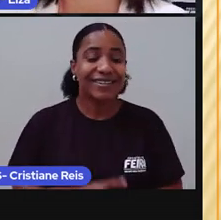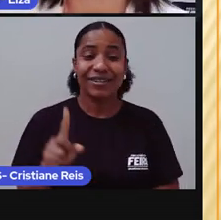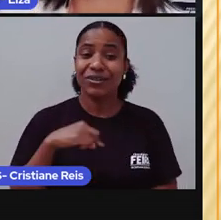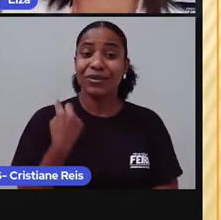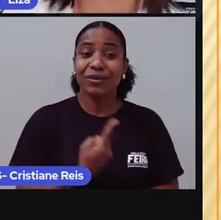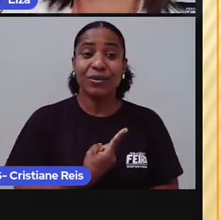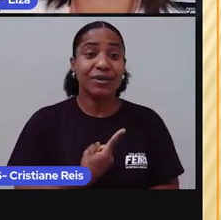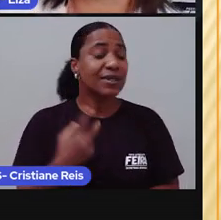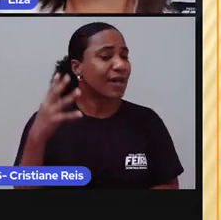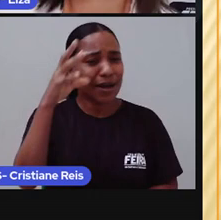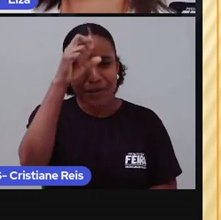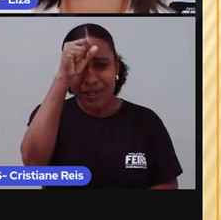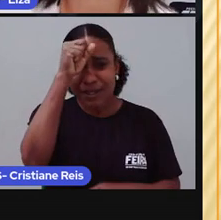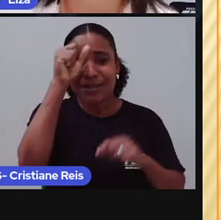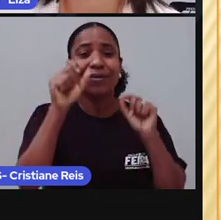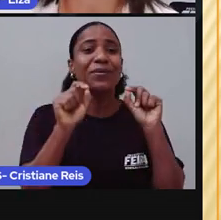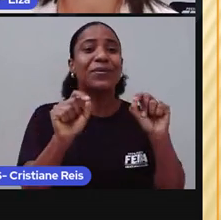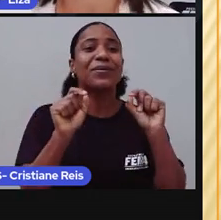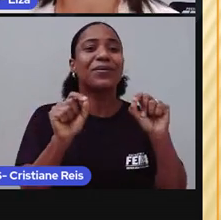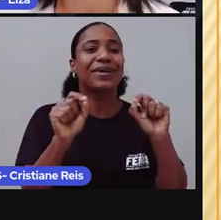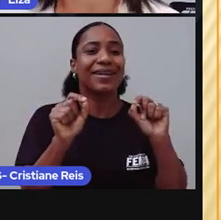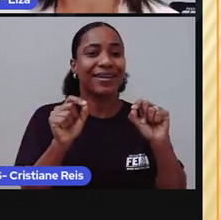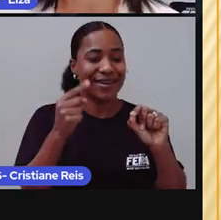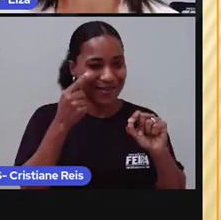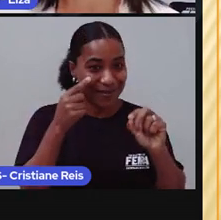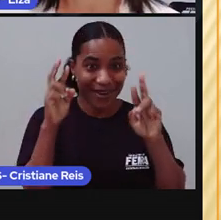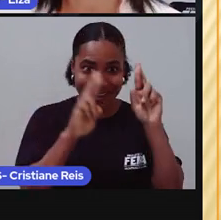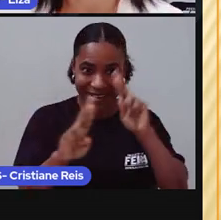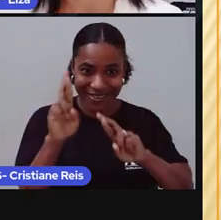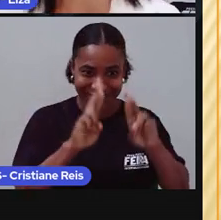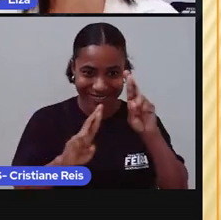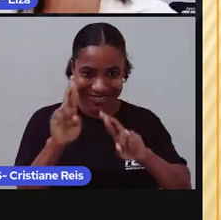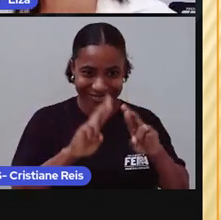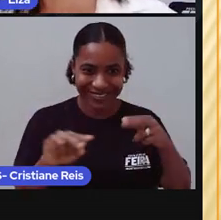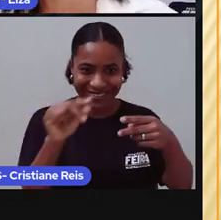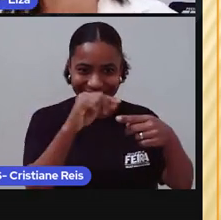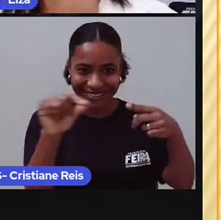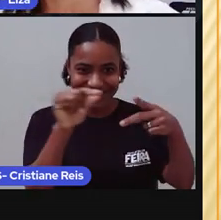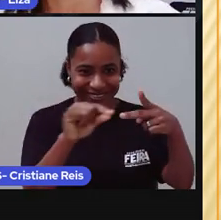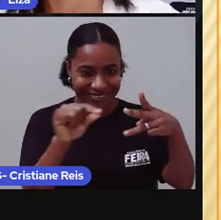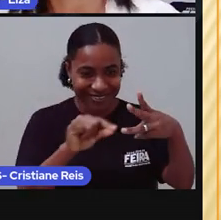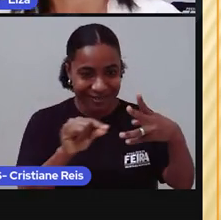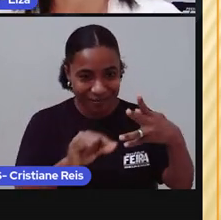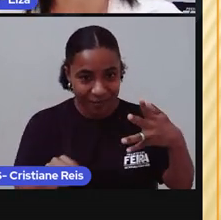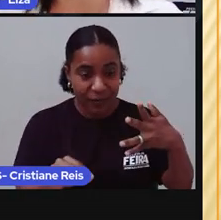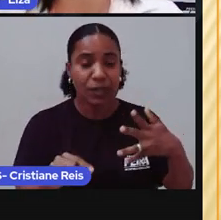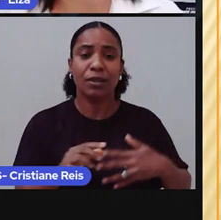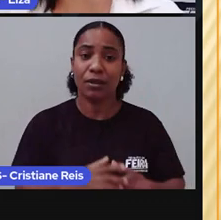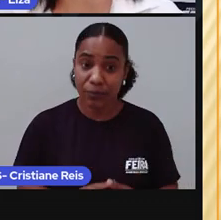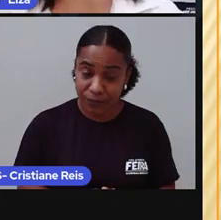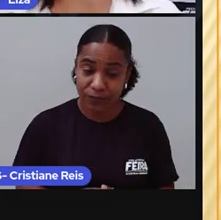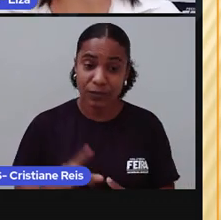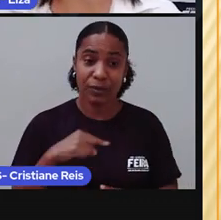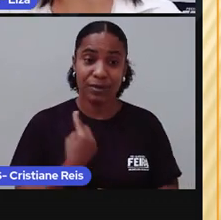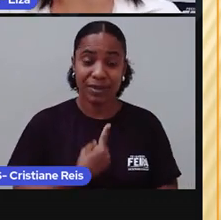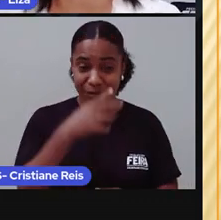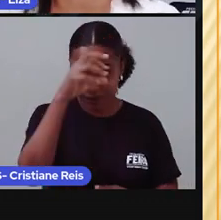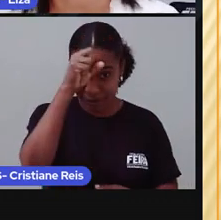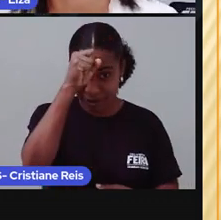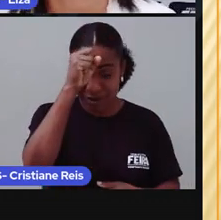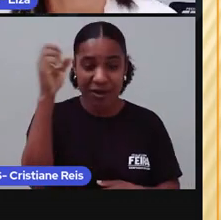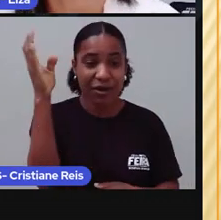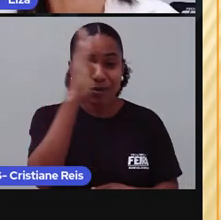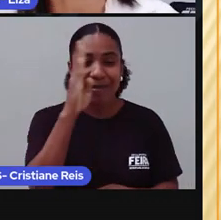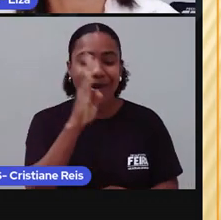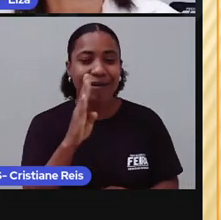aprendemos hoje? Vamos fazer aquela nossa revisão? Então, nós aprendemos que na medida em que o Brasil foi ampliando as